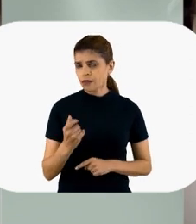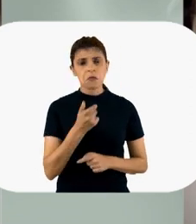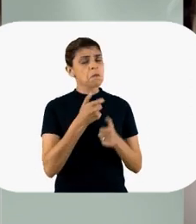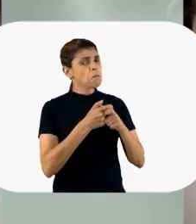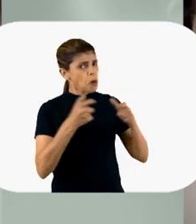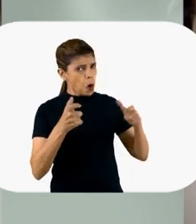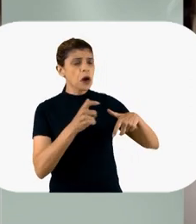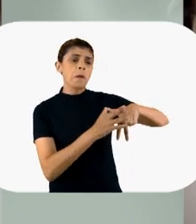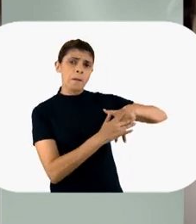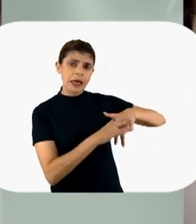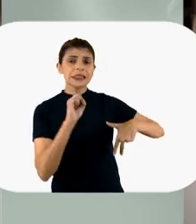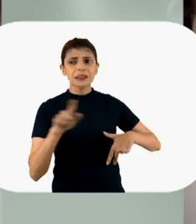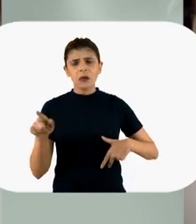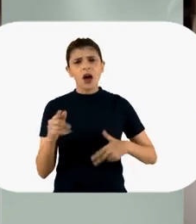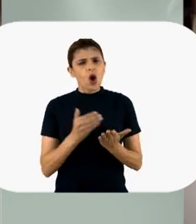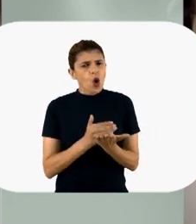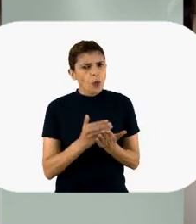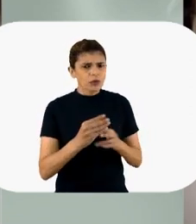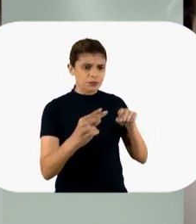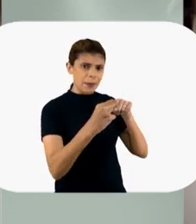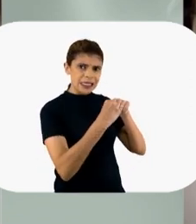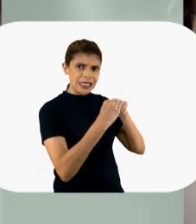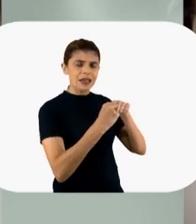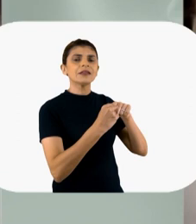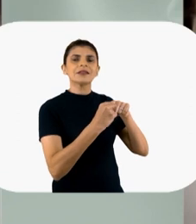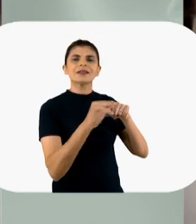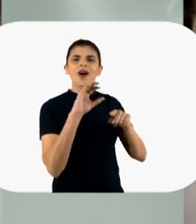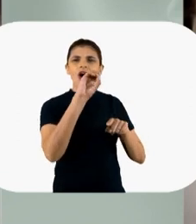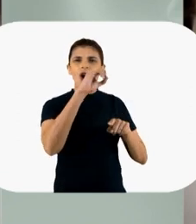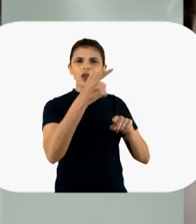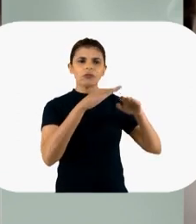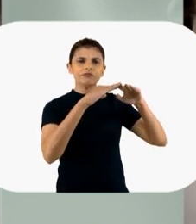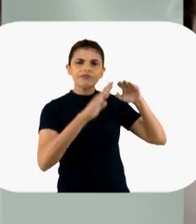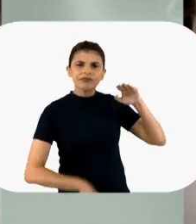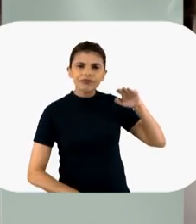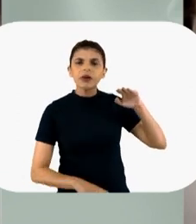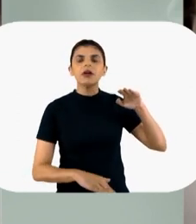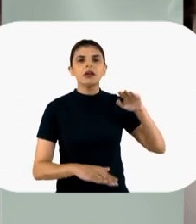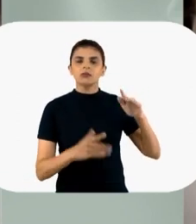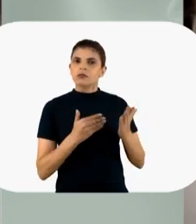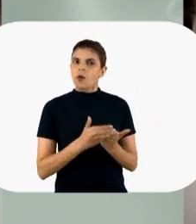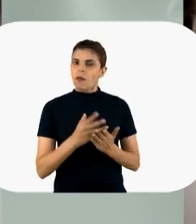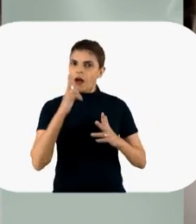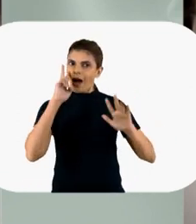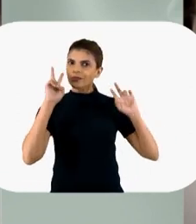pacientes ela é, mas nesse paciente que começa a dessaturar, é esse negócio do cabo de guerra.